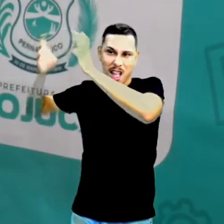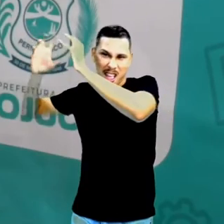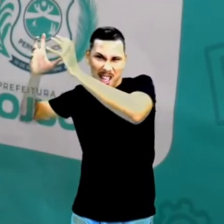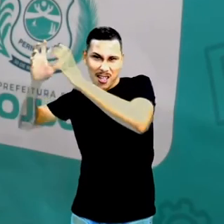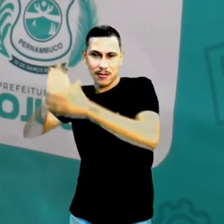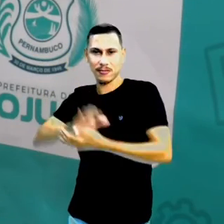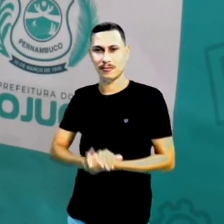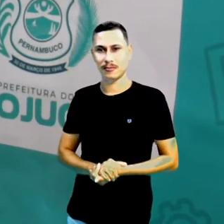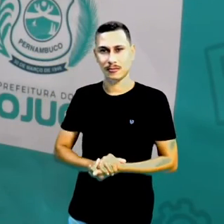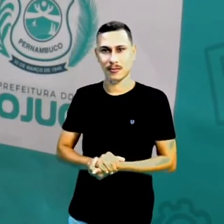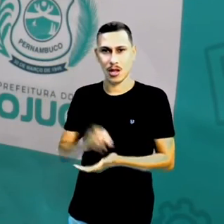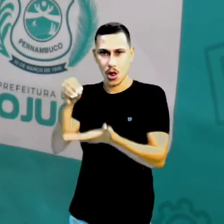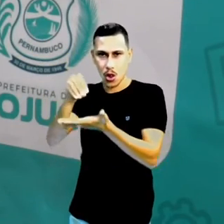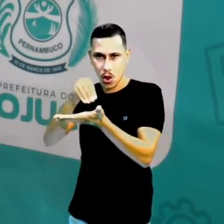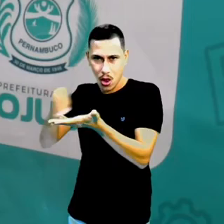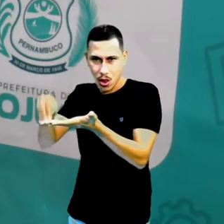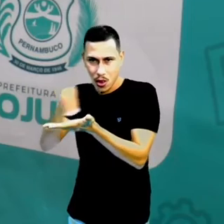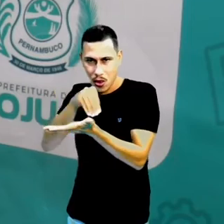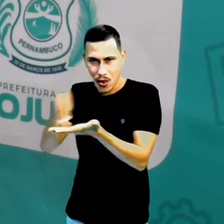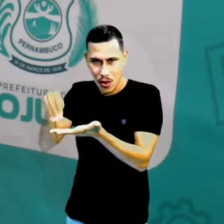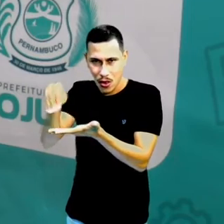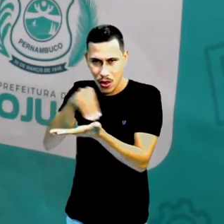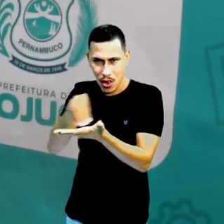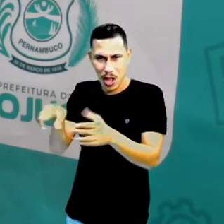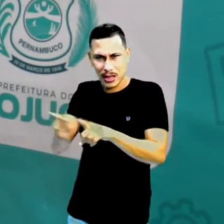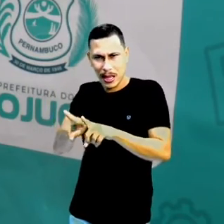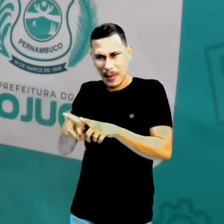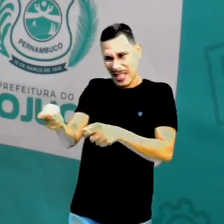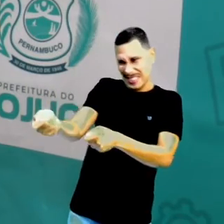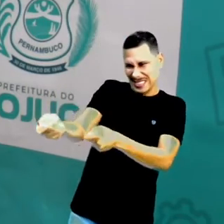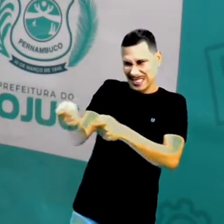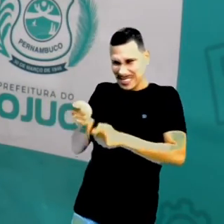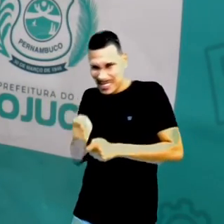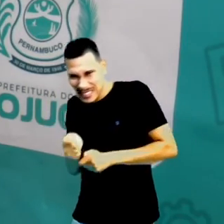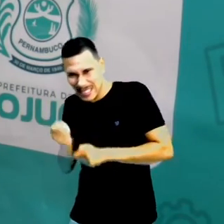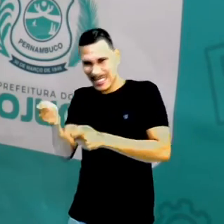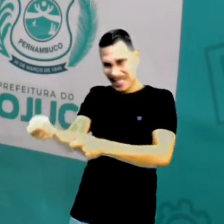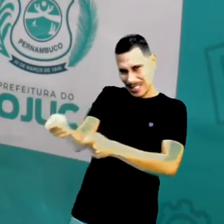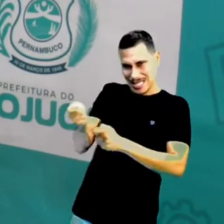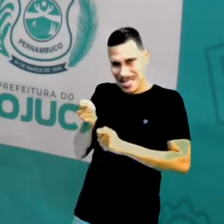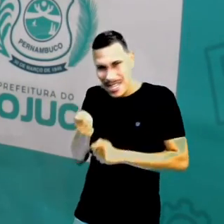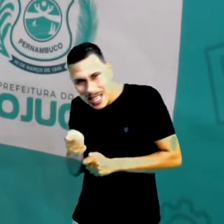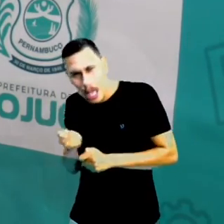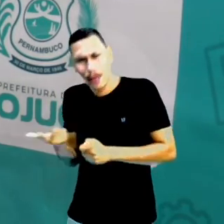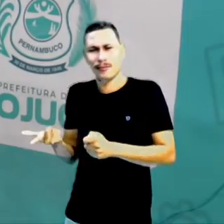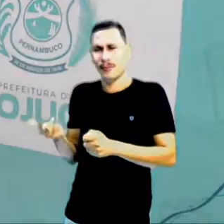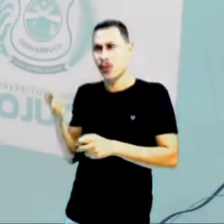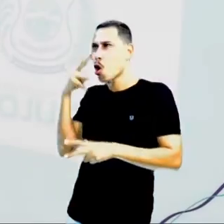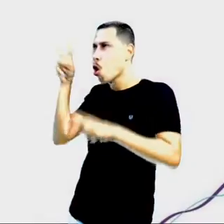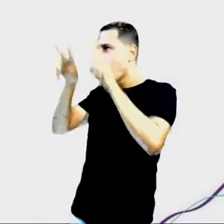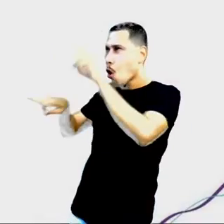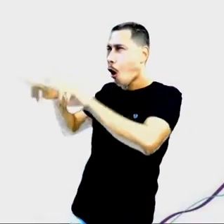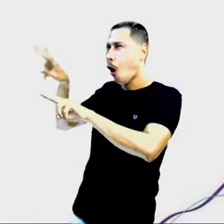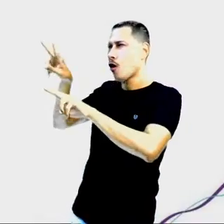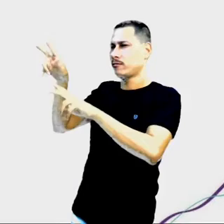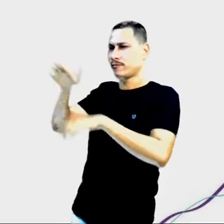tabuleiro, estica e puxa E aqui, ó, tem crianças brincando